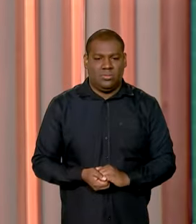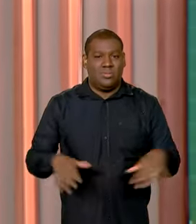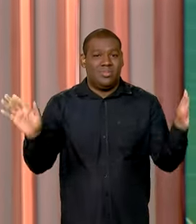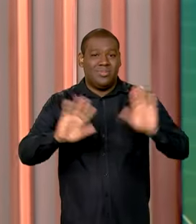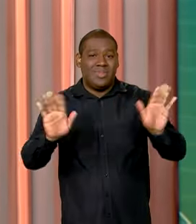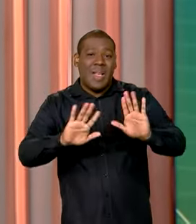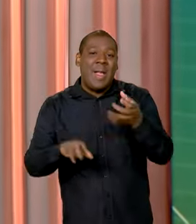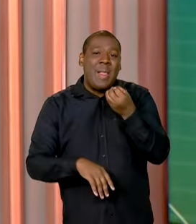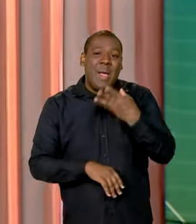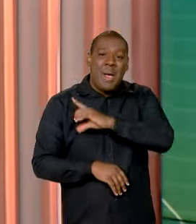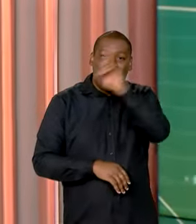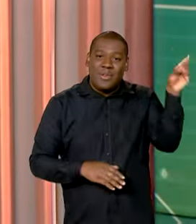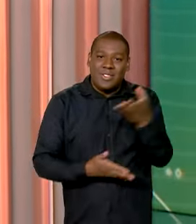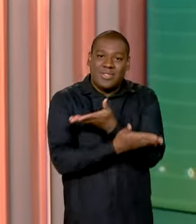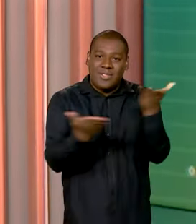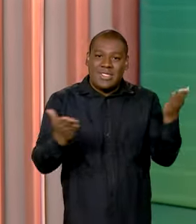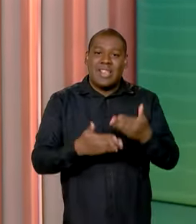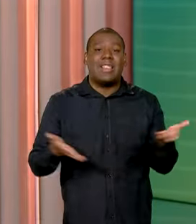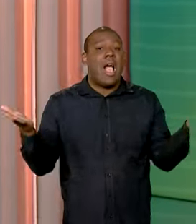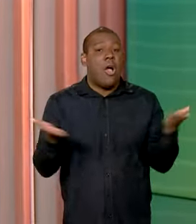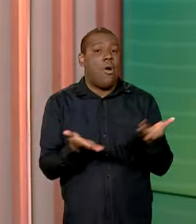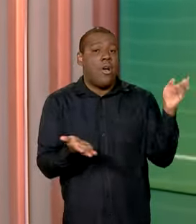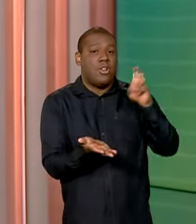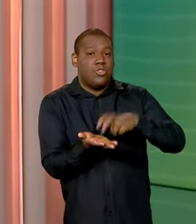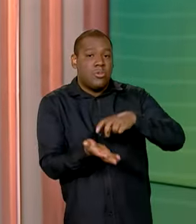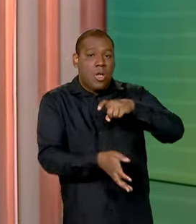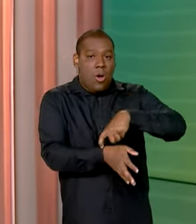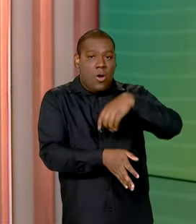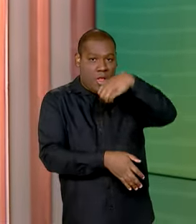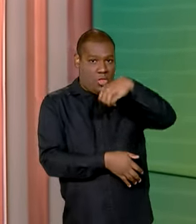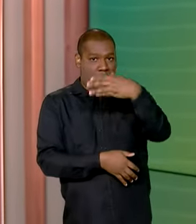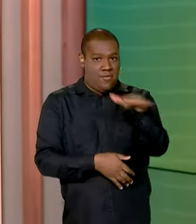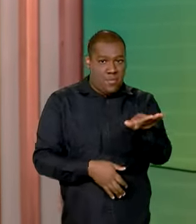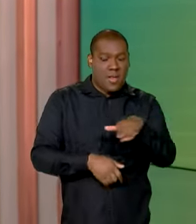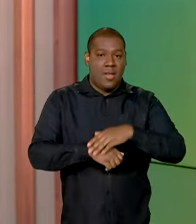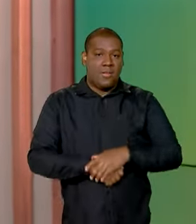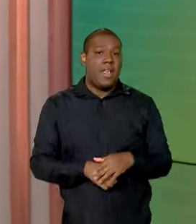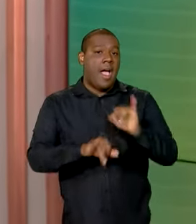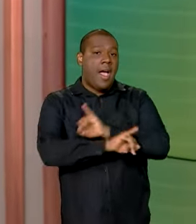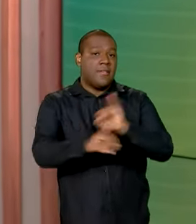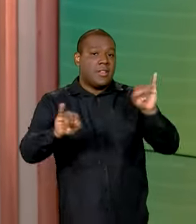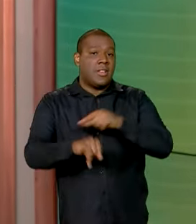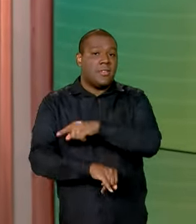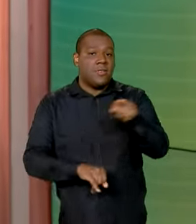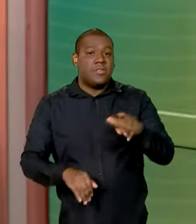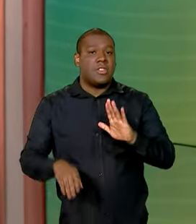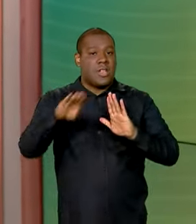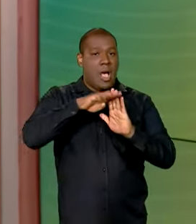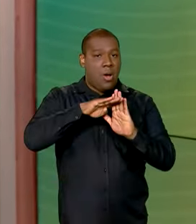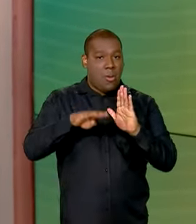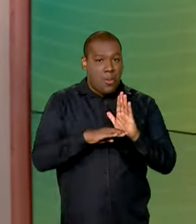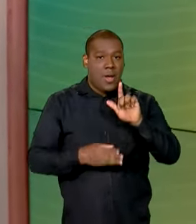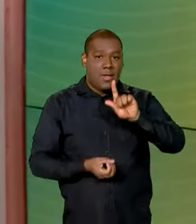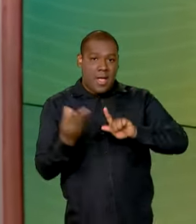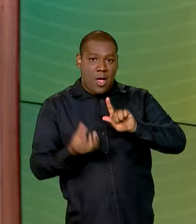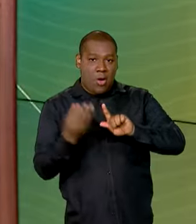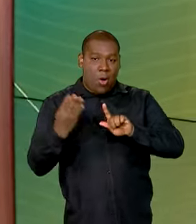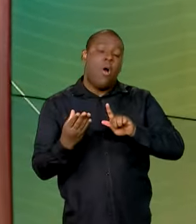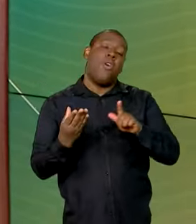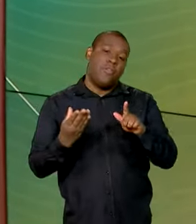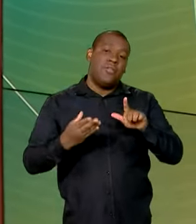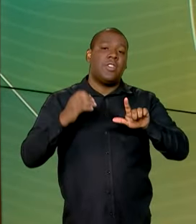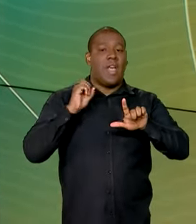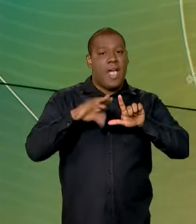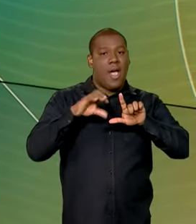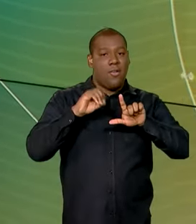Olá, muito bom dia para você. São nove e meia da manhã. Lembrando que você pode nos acompanhar também ao vivo pelas redes